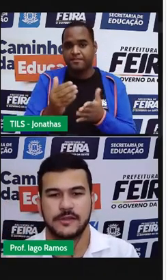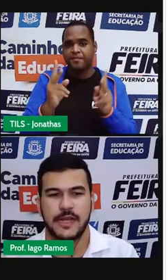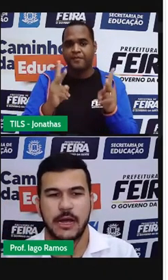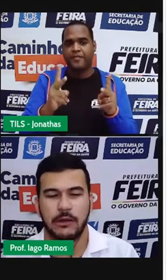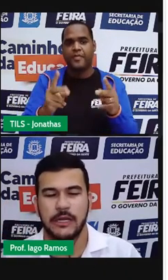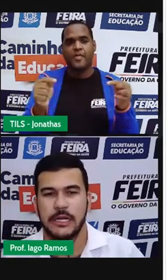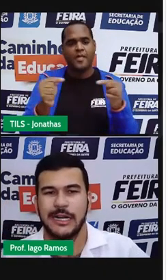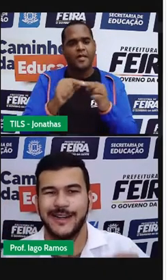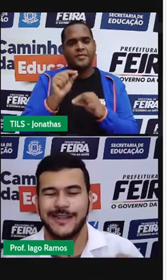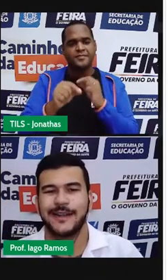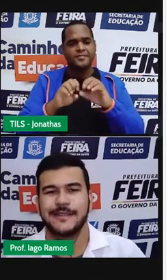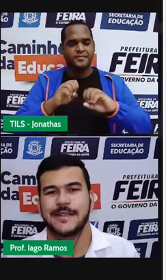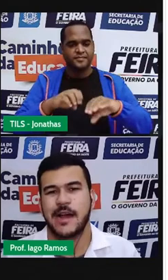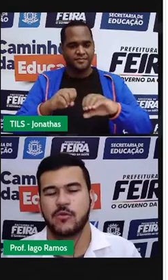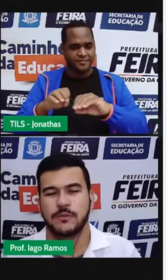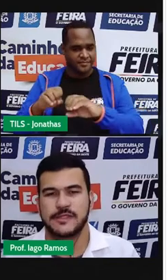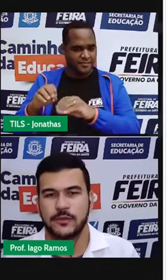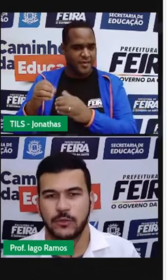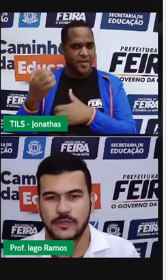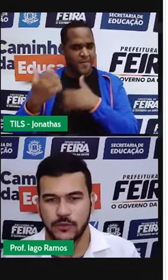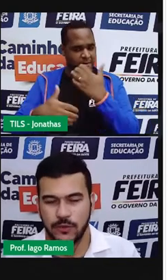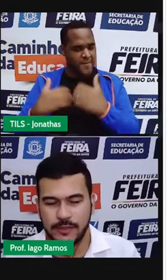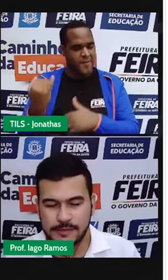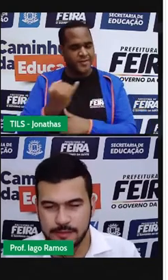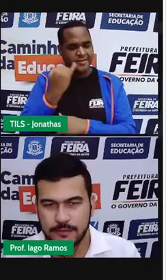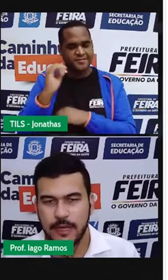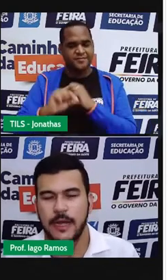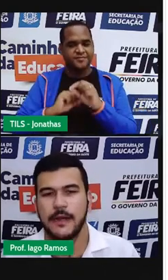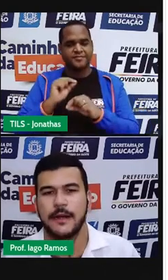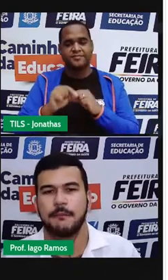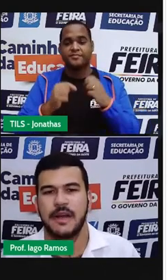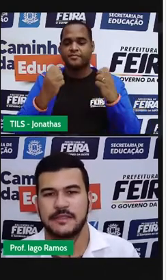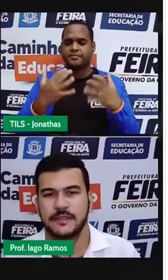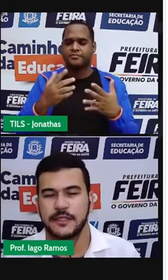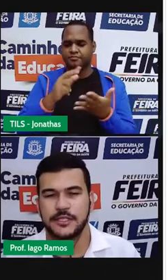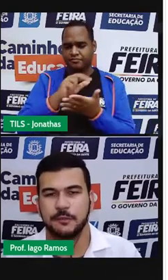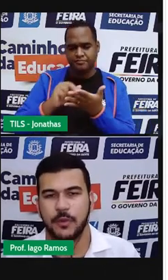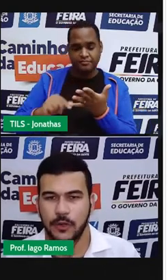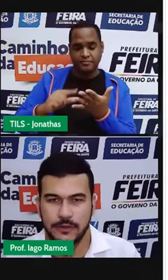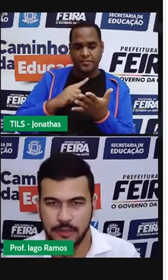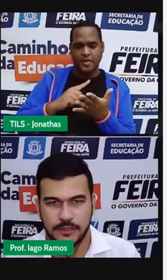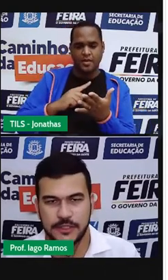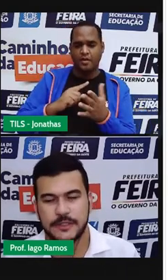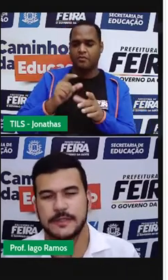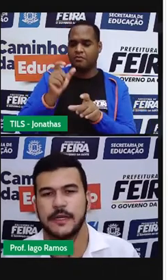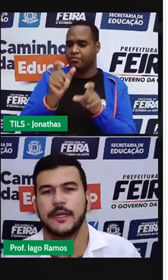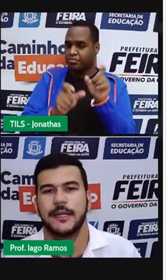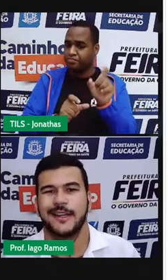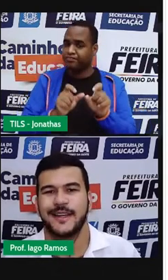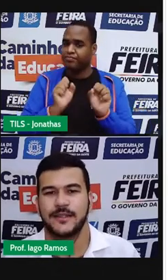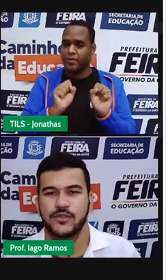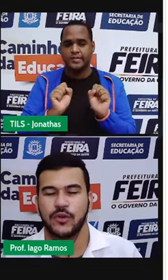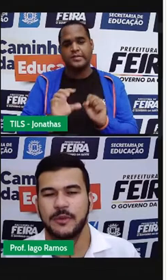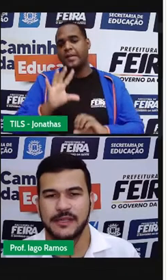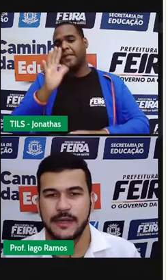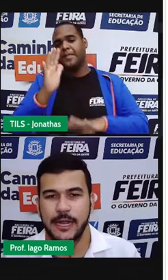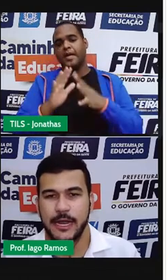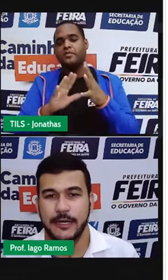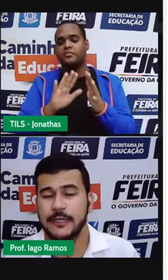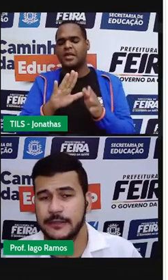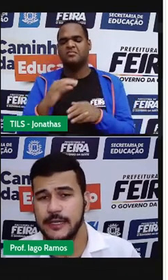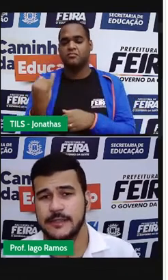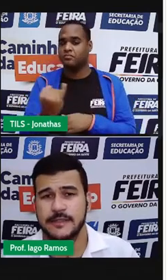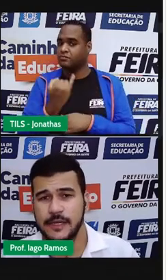essa nossa aula, analisar algumas situações, tá? Bastante importantes sobre